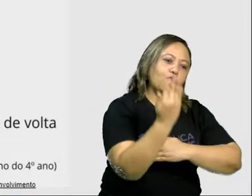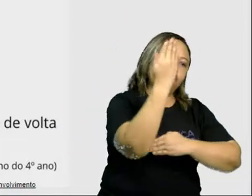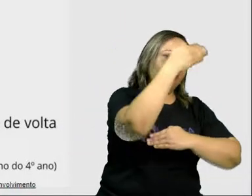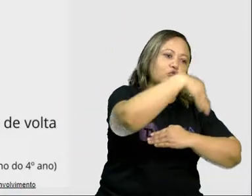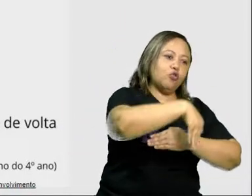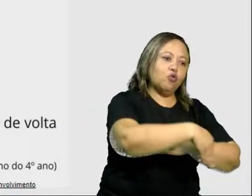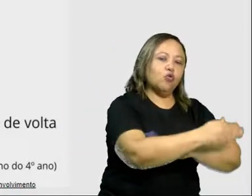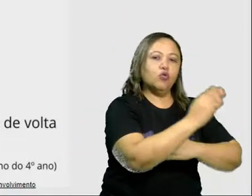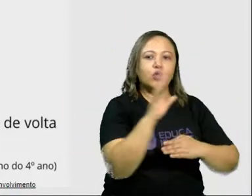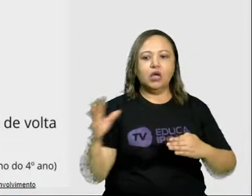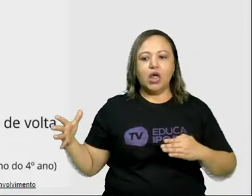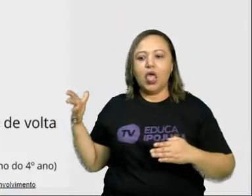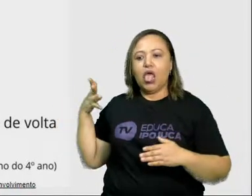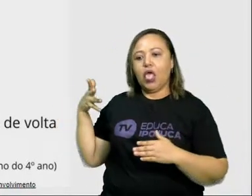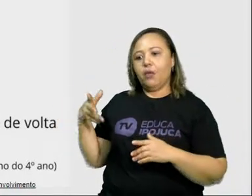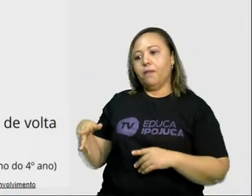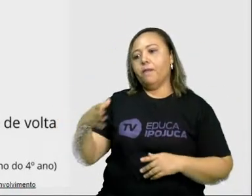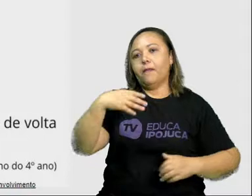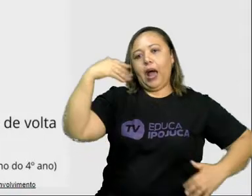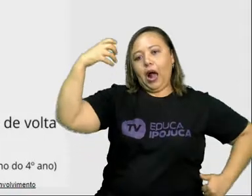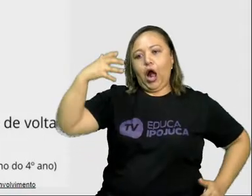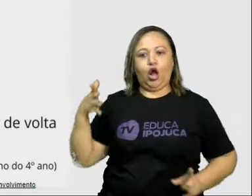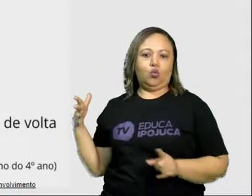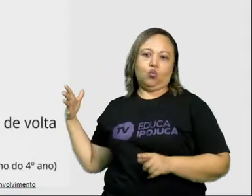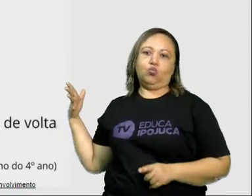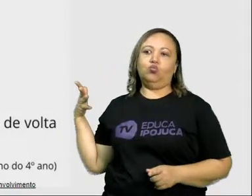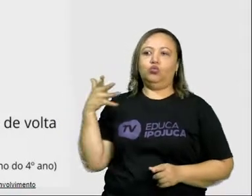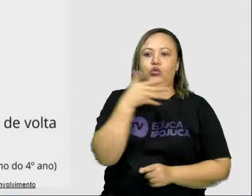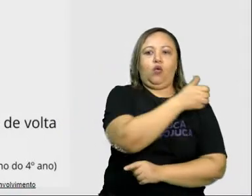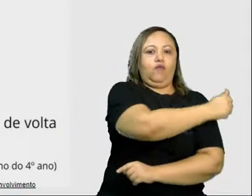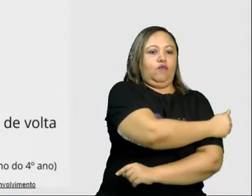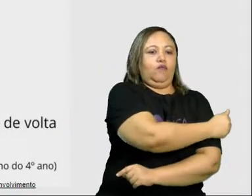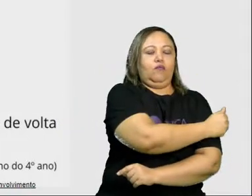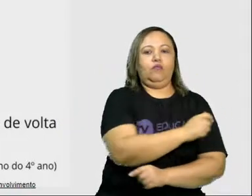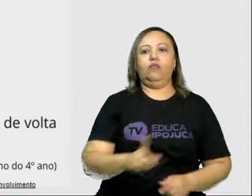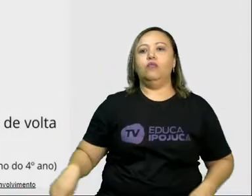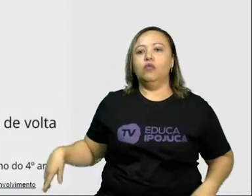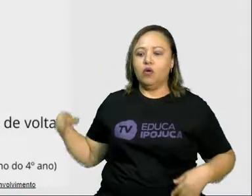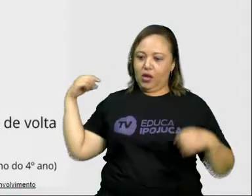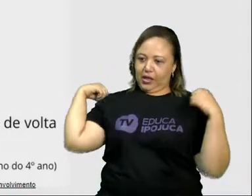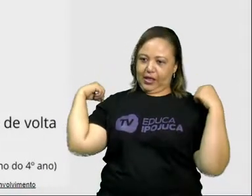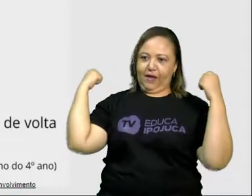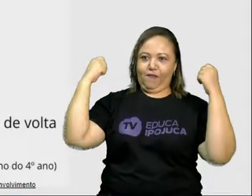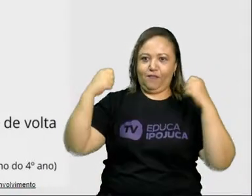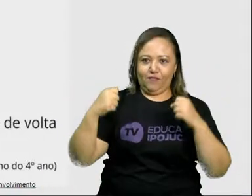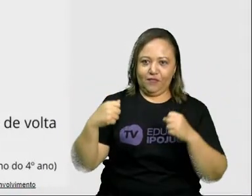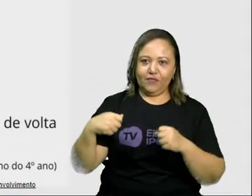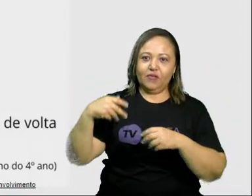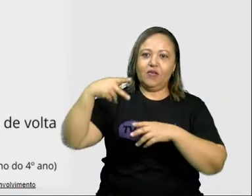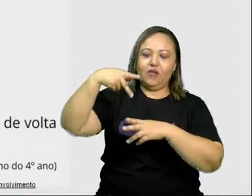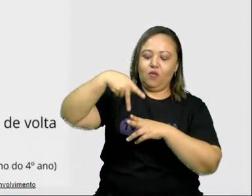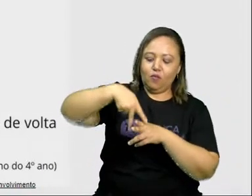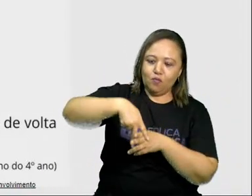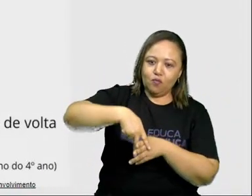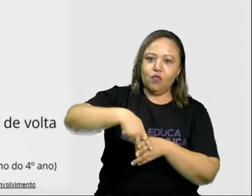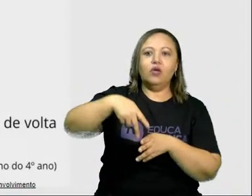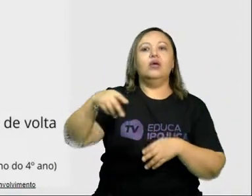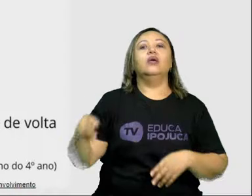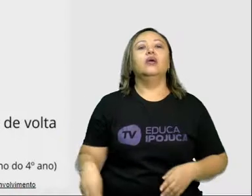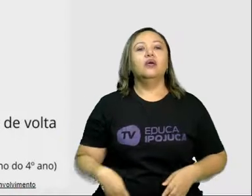e salvou o macaco. E estava levando o macaco até o Pireu,